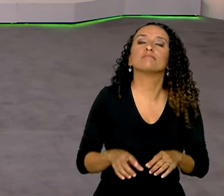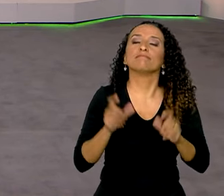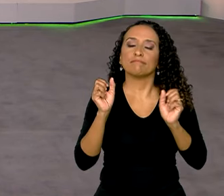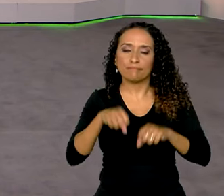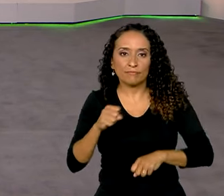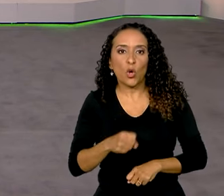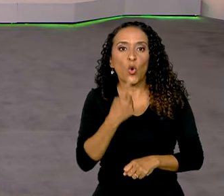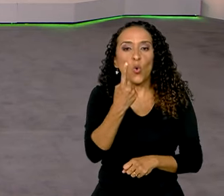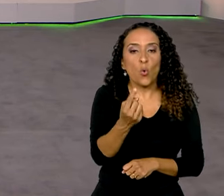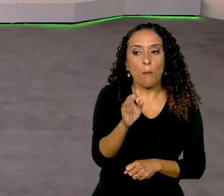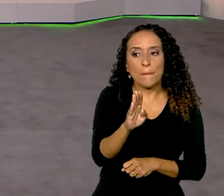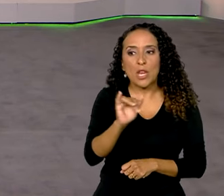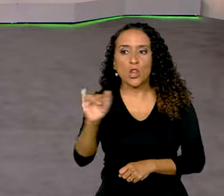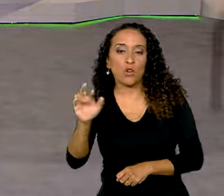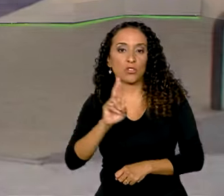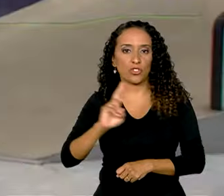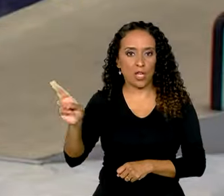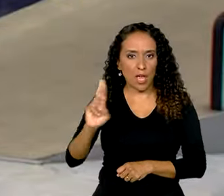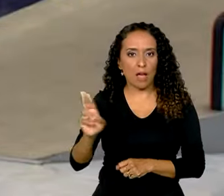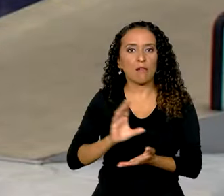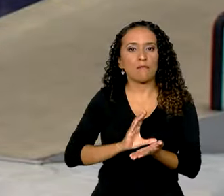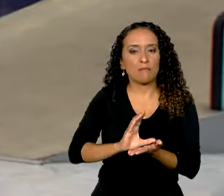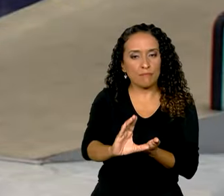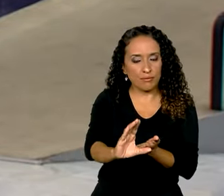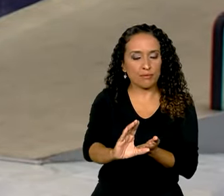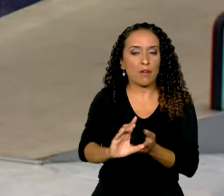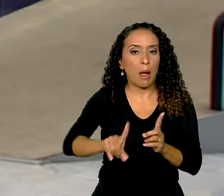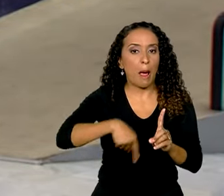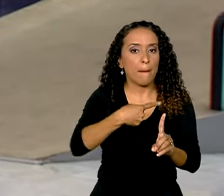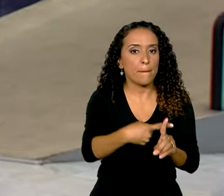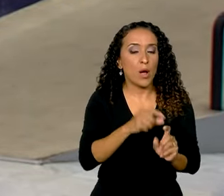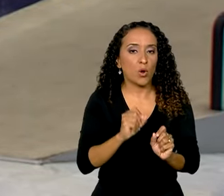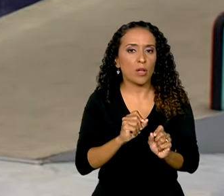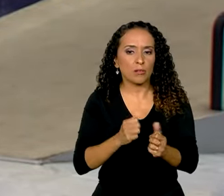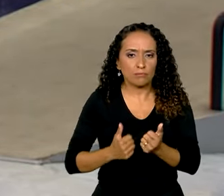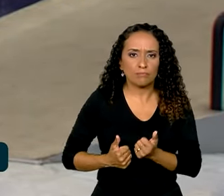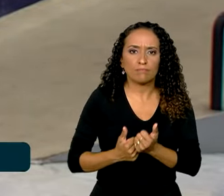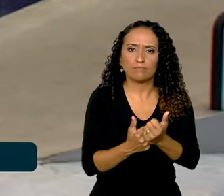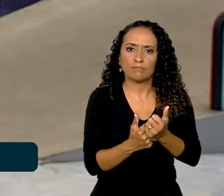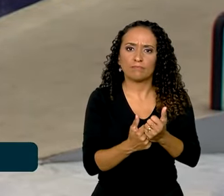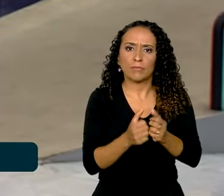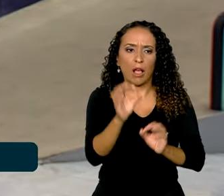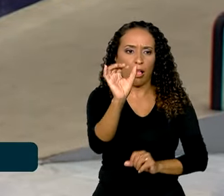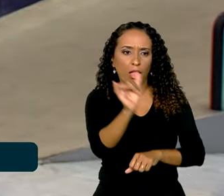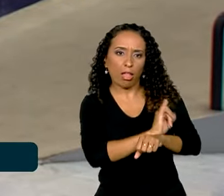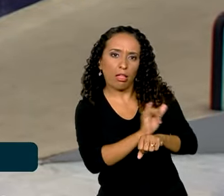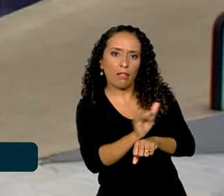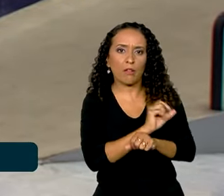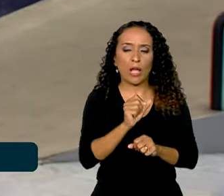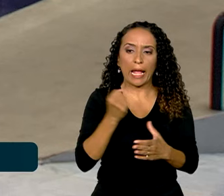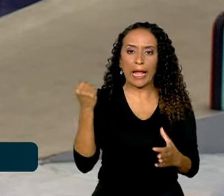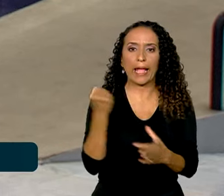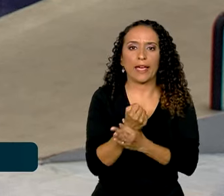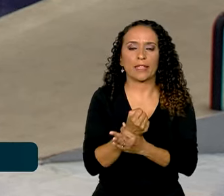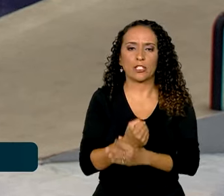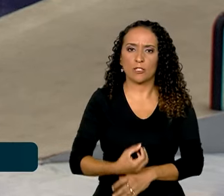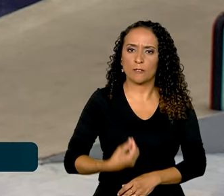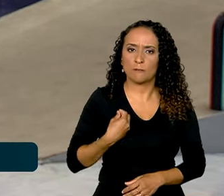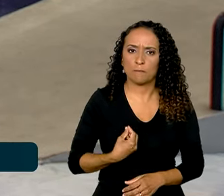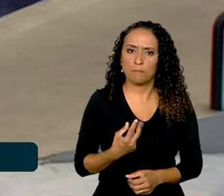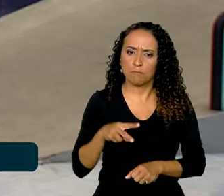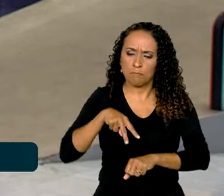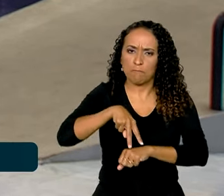de um bilhão de reais em crédito extraordinário reforça a estratégia do governo federal de garantir presença